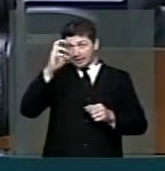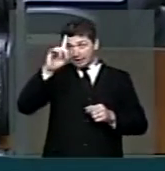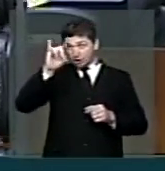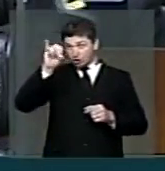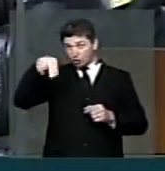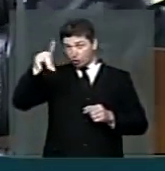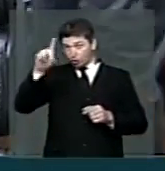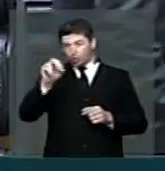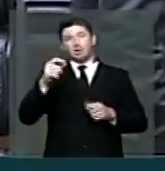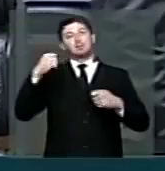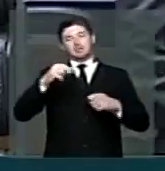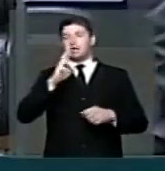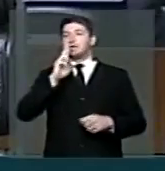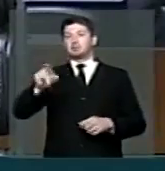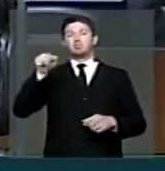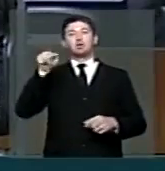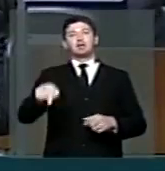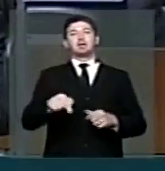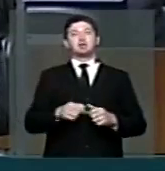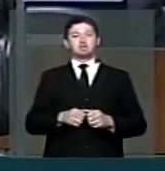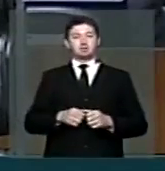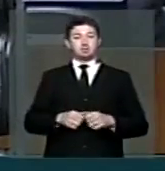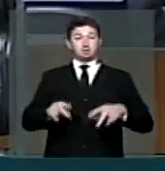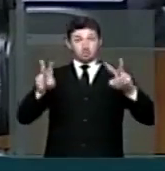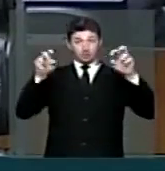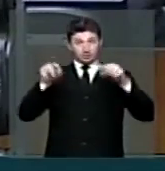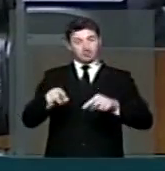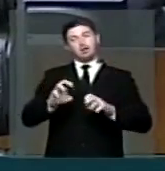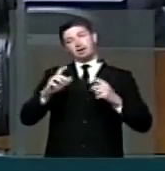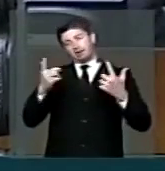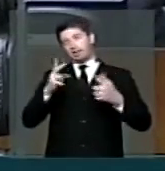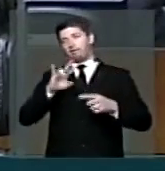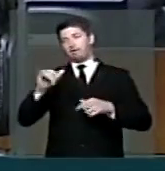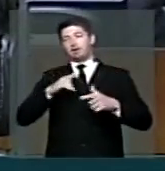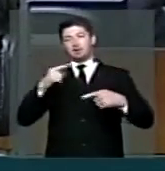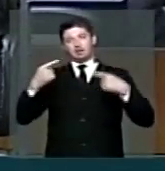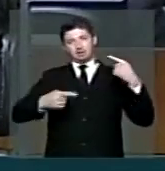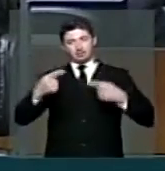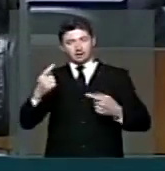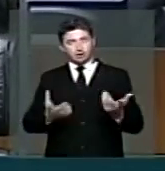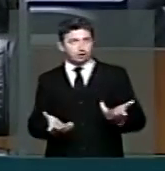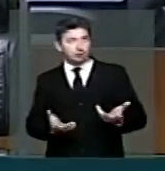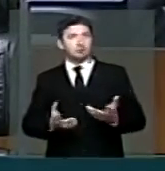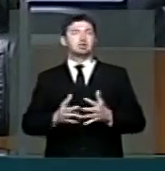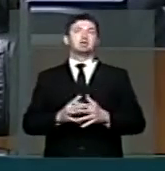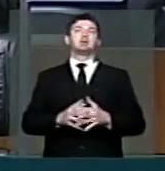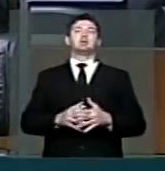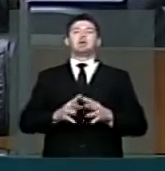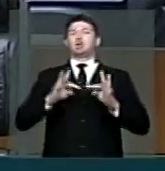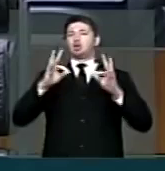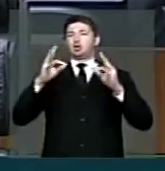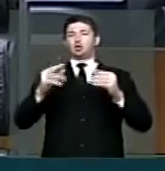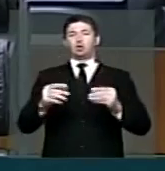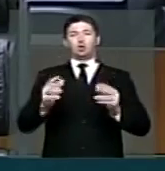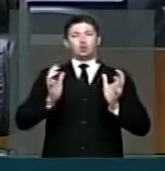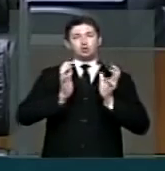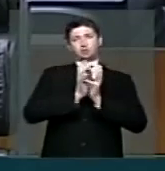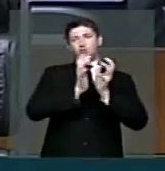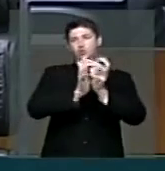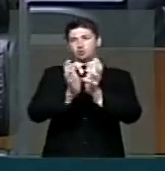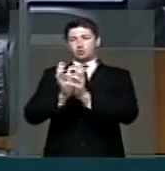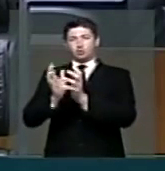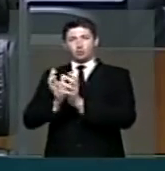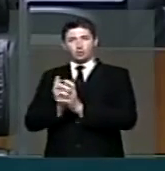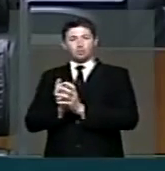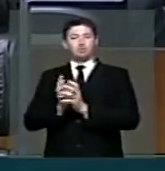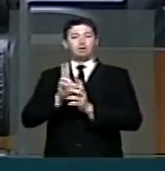responder por este crime. Esse tema será naturalmente debatido e todas as partes haverão de